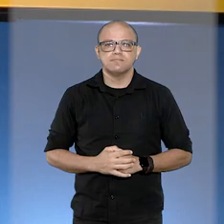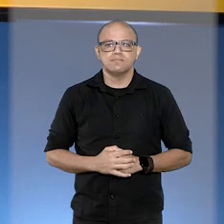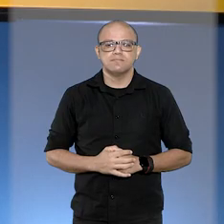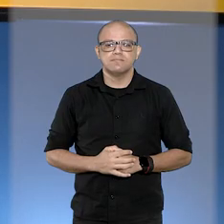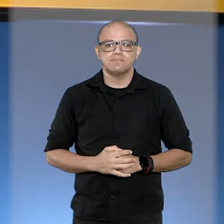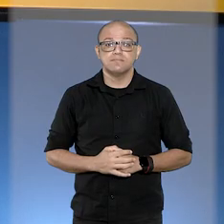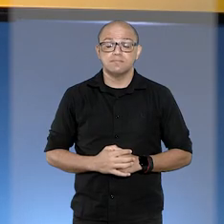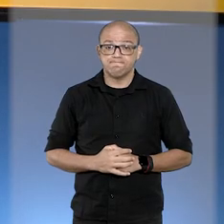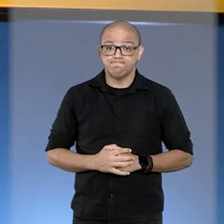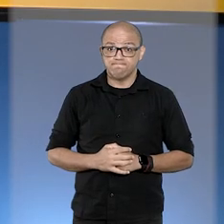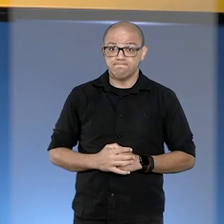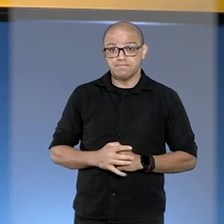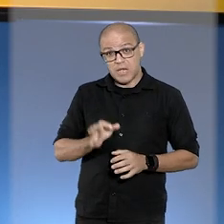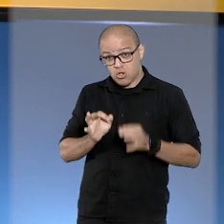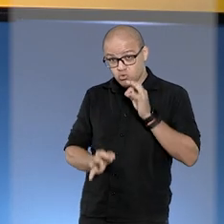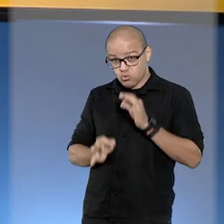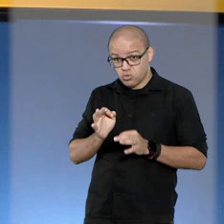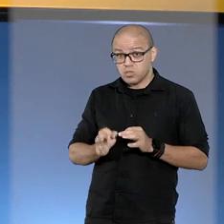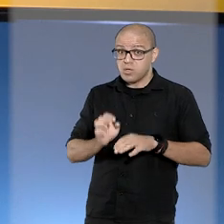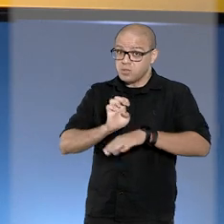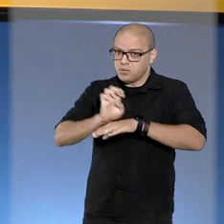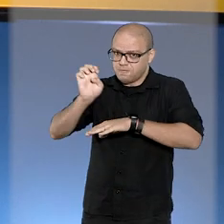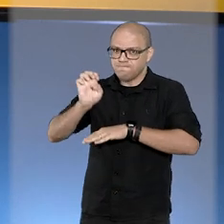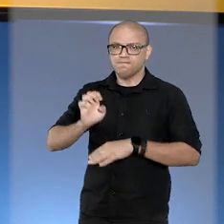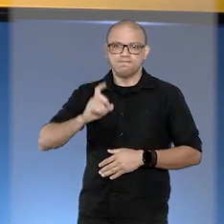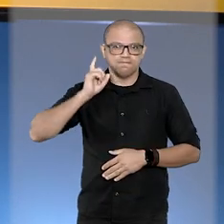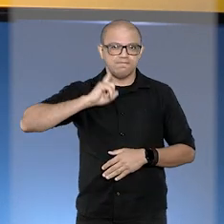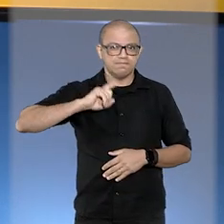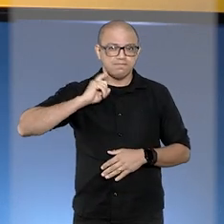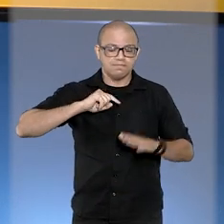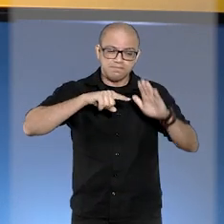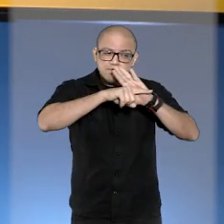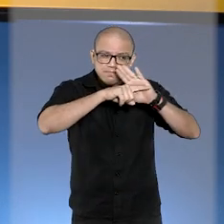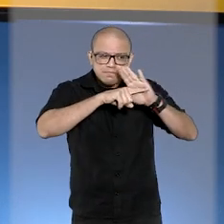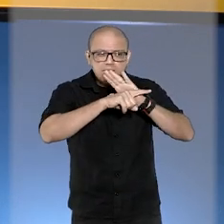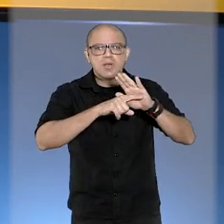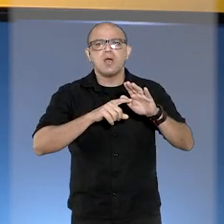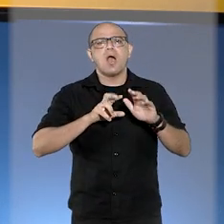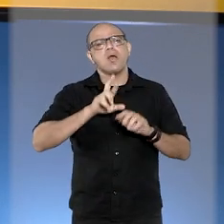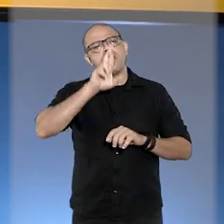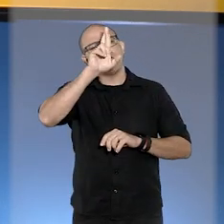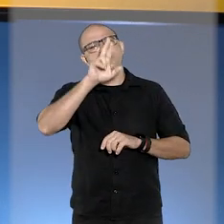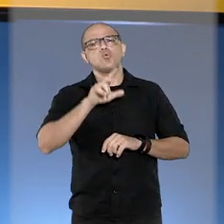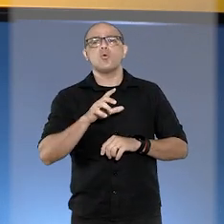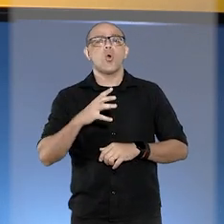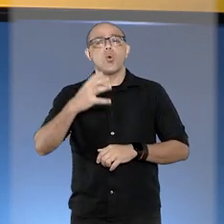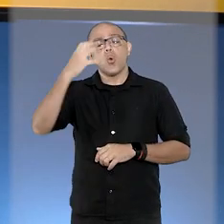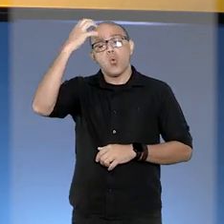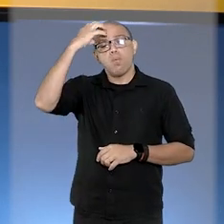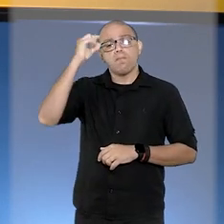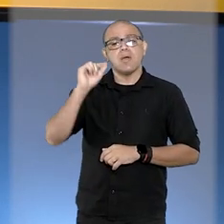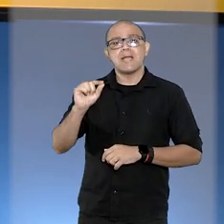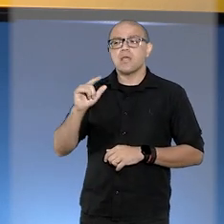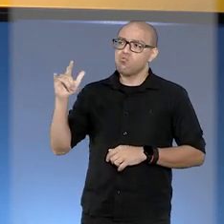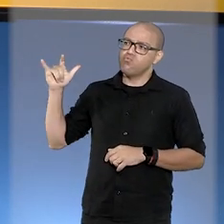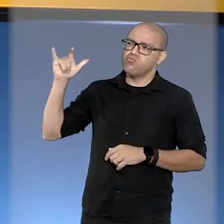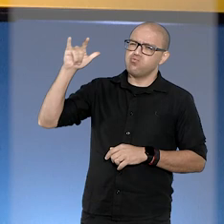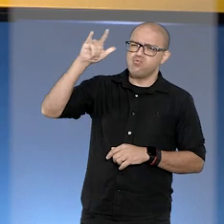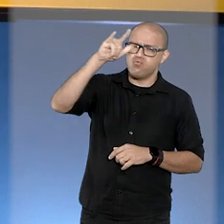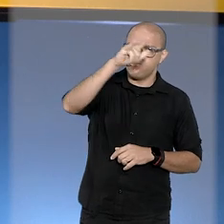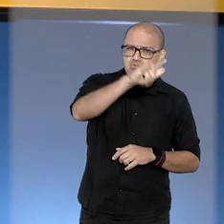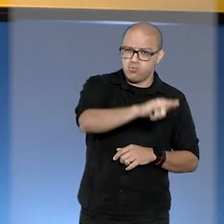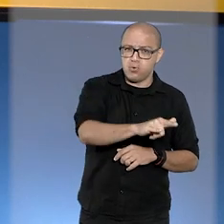A Justiça Estadual de Minas Gerais vai analisar responsabilidades por acidente aéreo que em novembro do ano